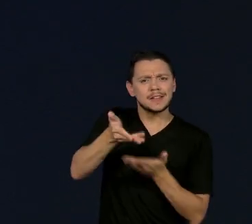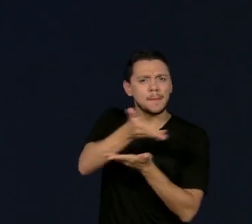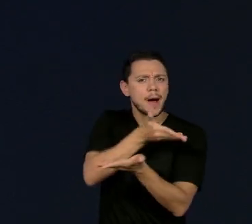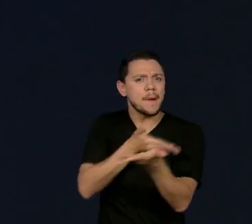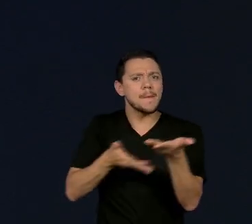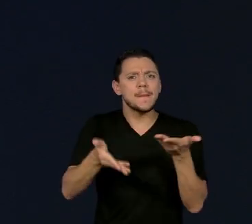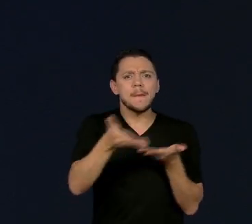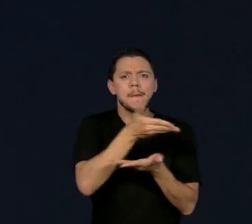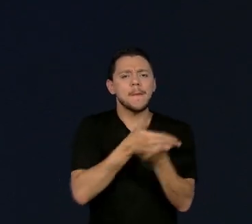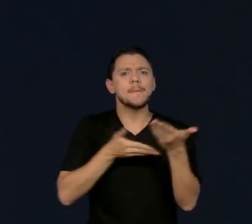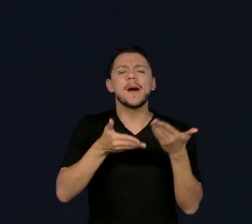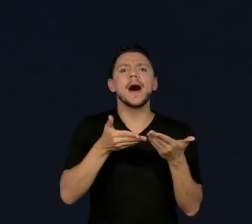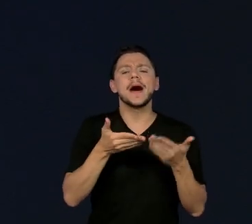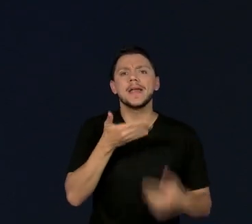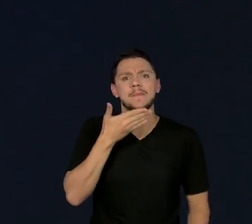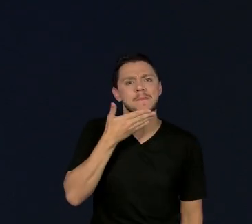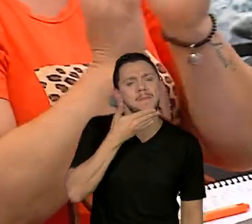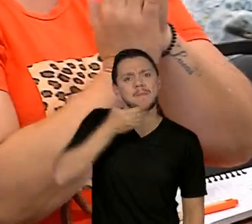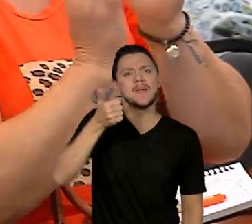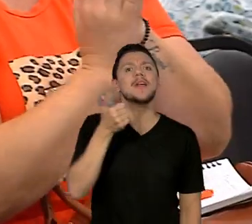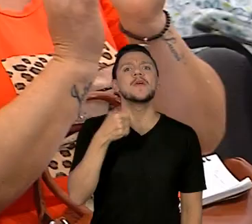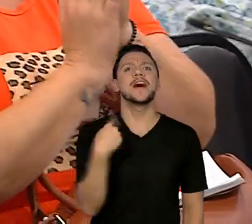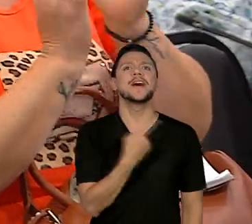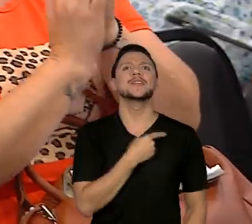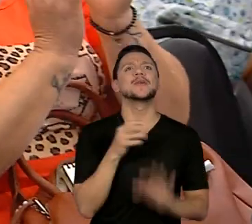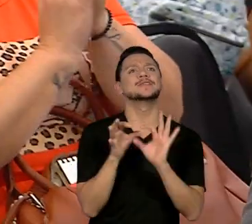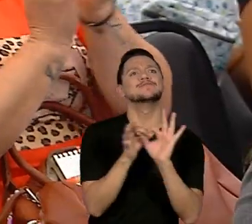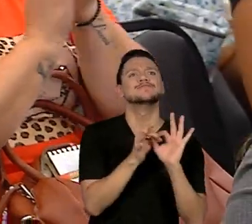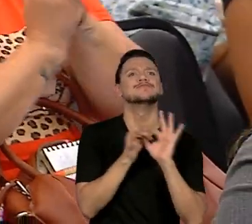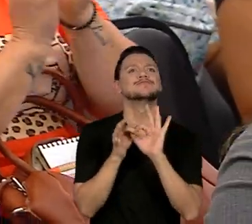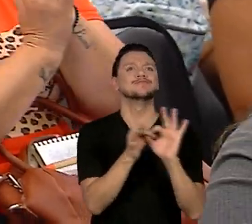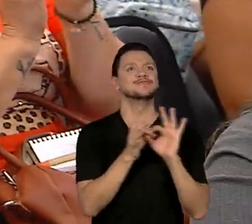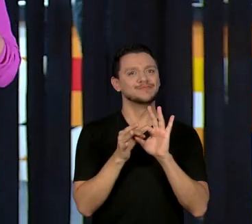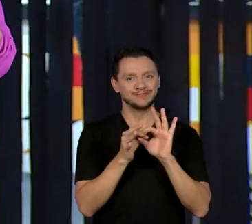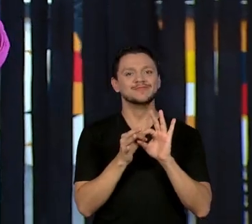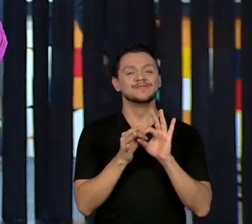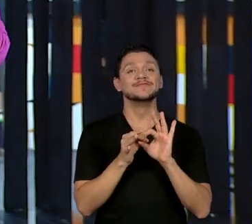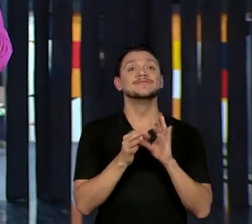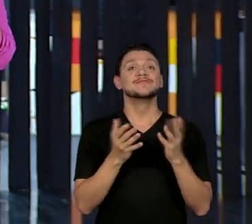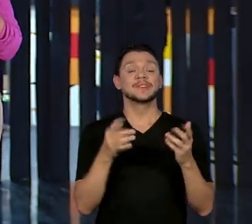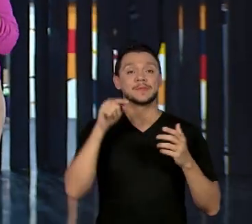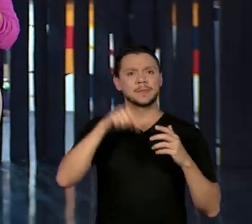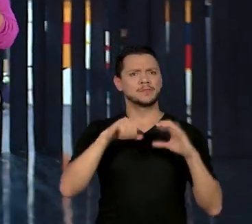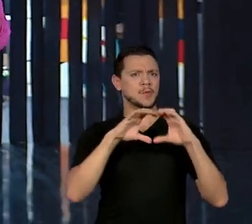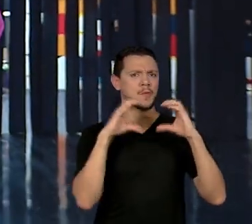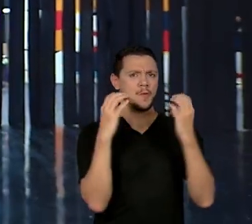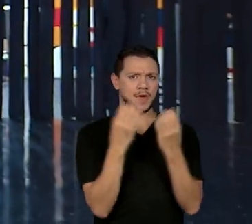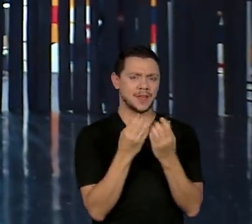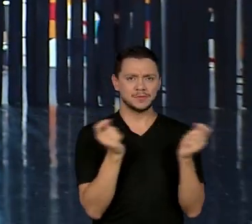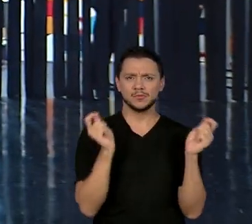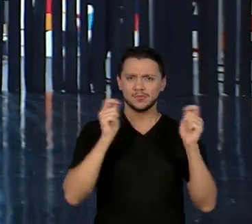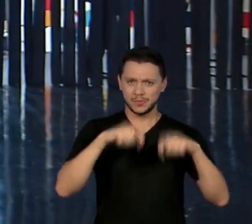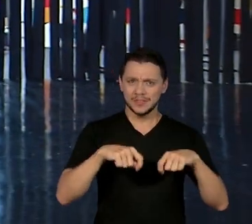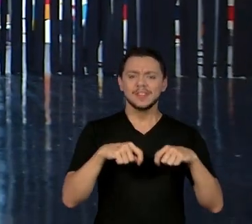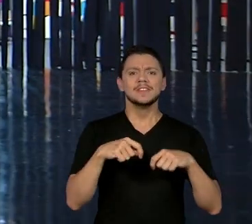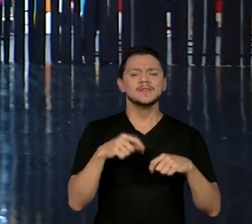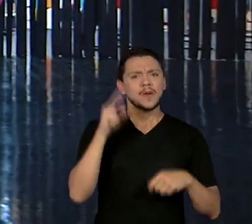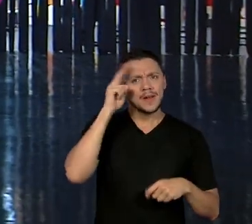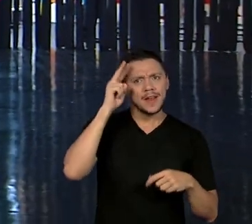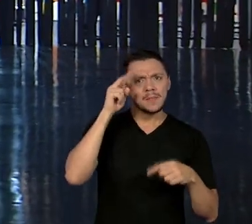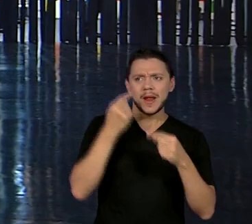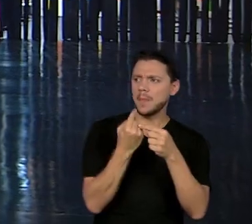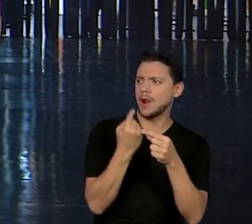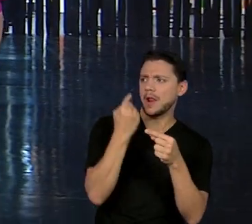e fortalecer ainda mais os nossos laços. No Congresso é possível revisitar a história da Rede Municipal de